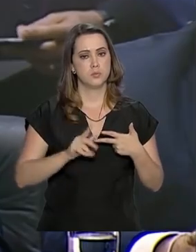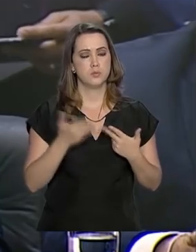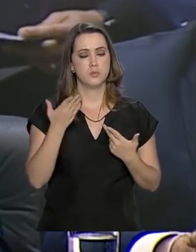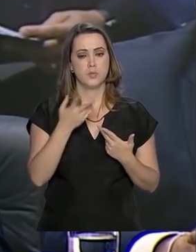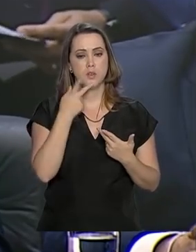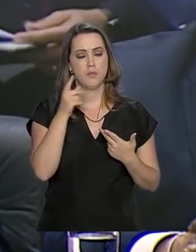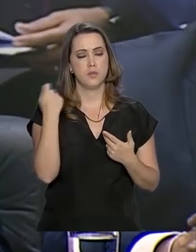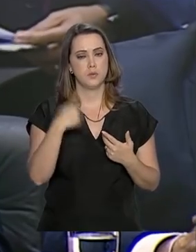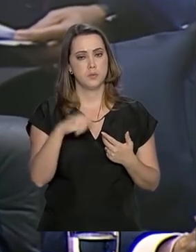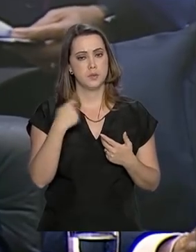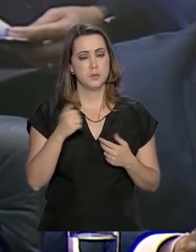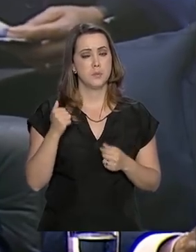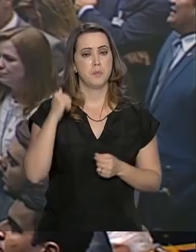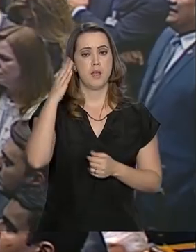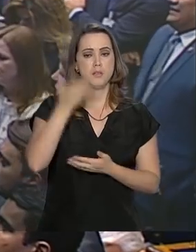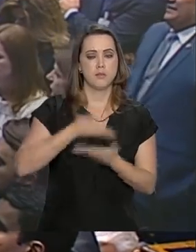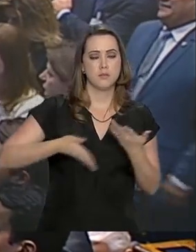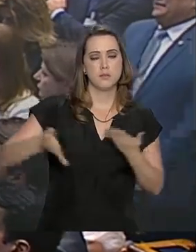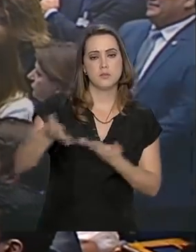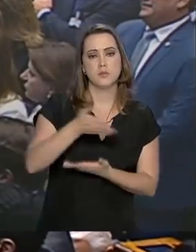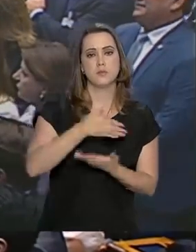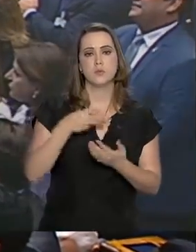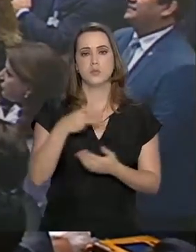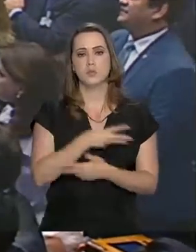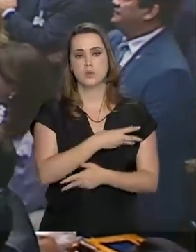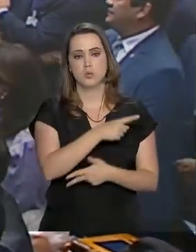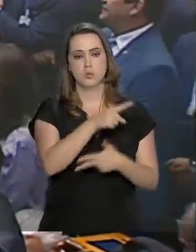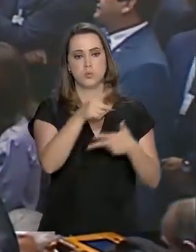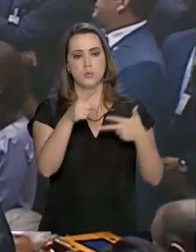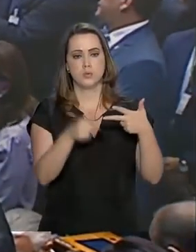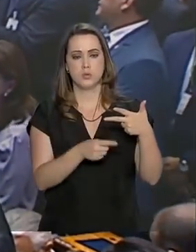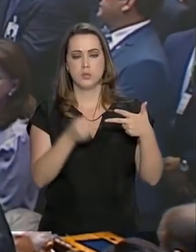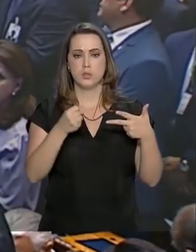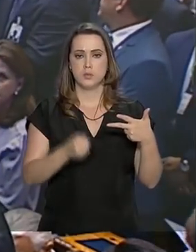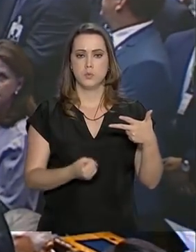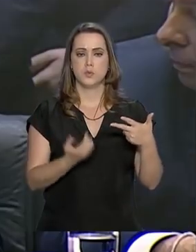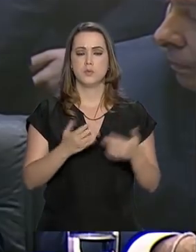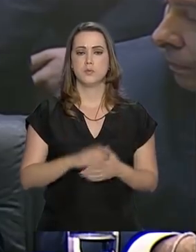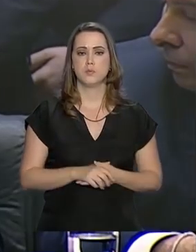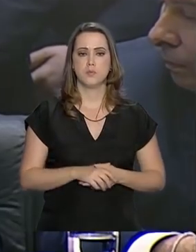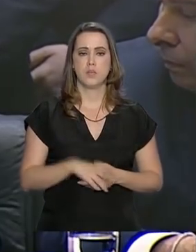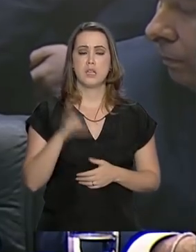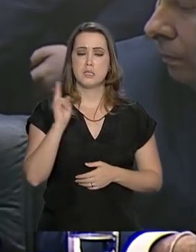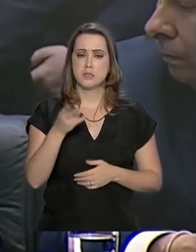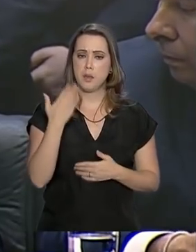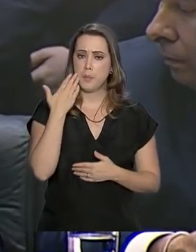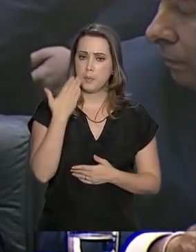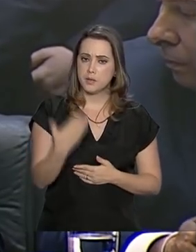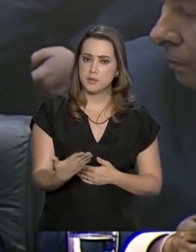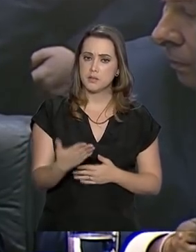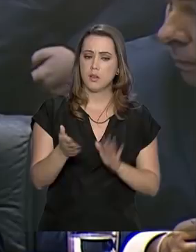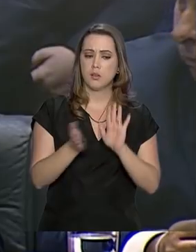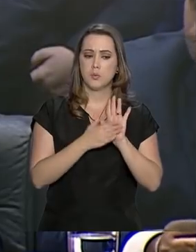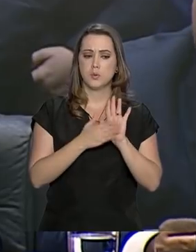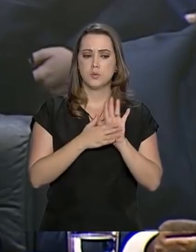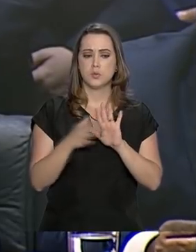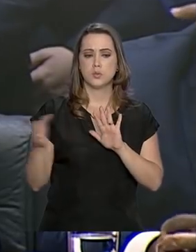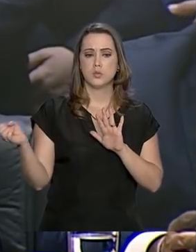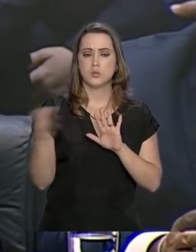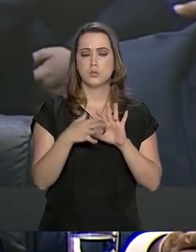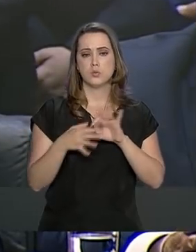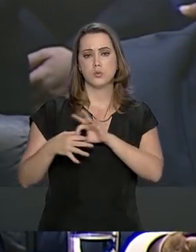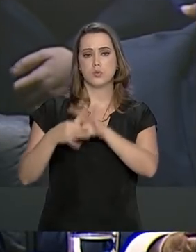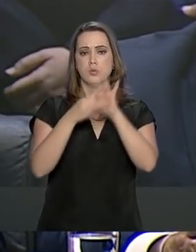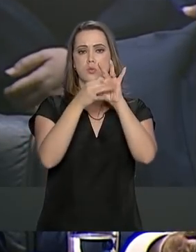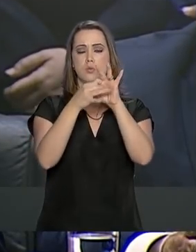e defendeu maior envolvimento entre os três poderes. Venho propondo a celebração de um novo grande pacto entre os três